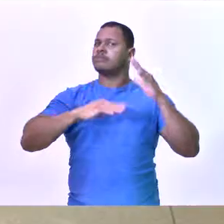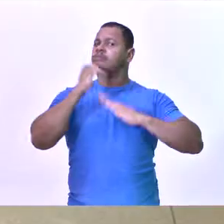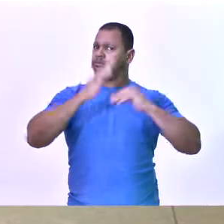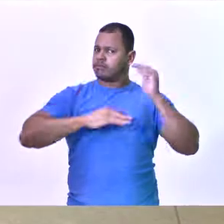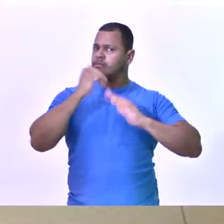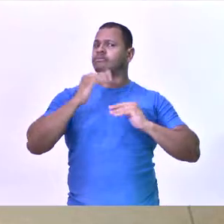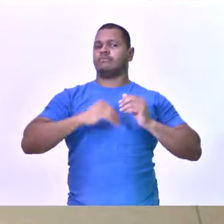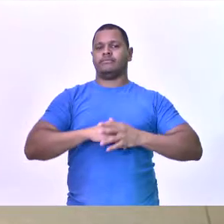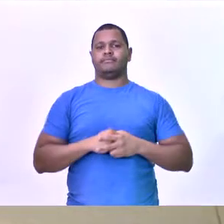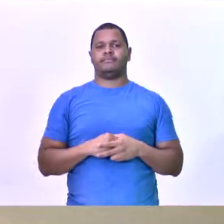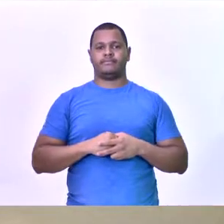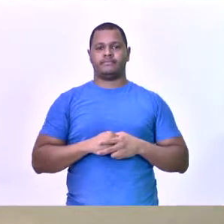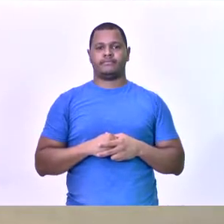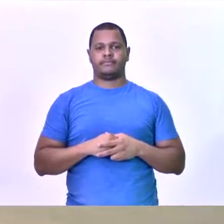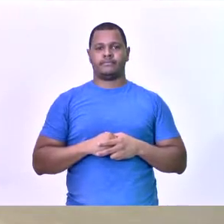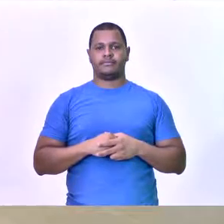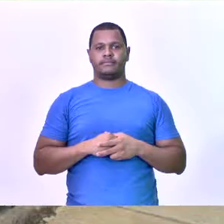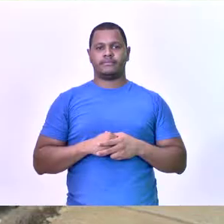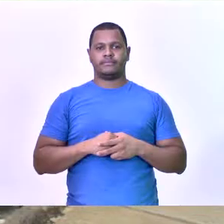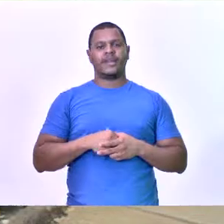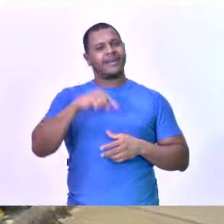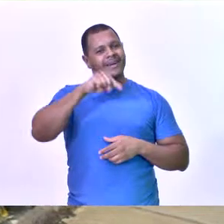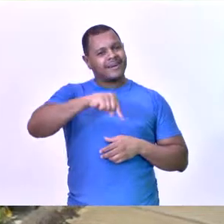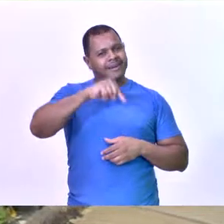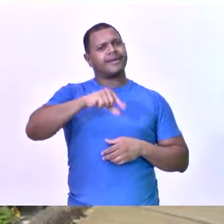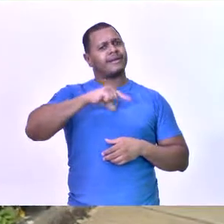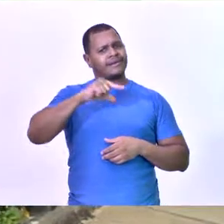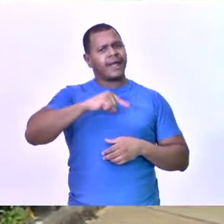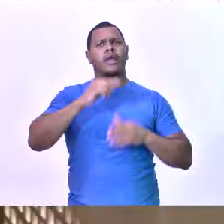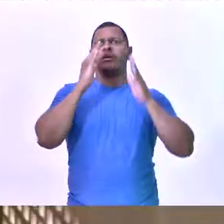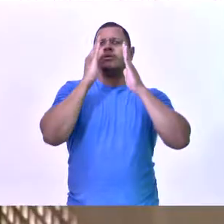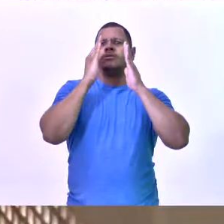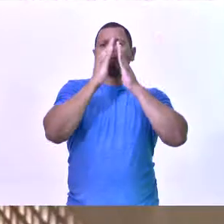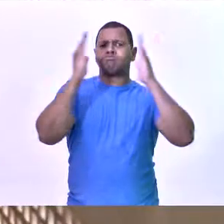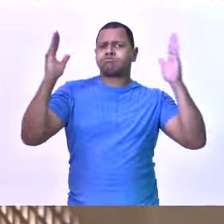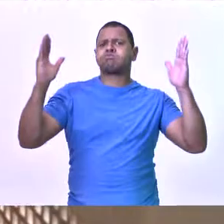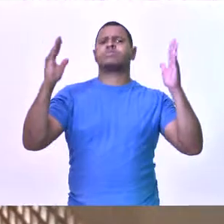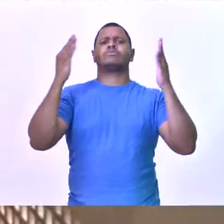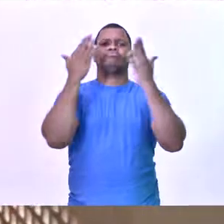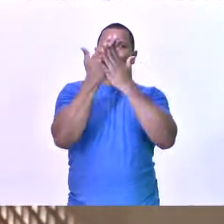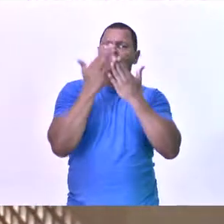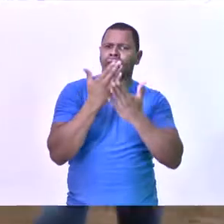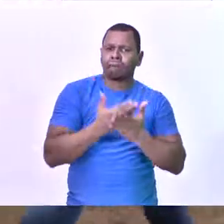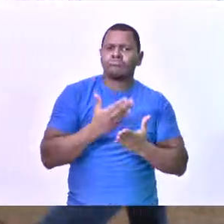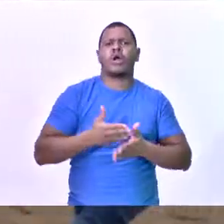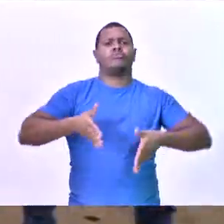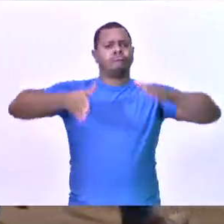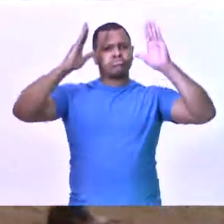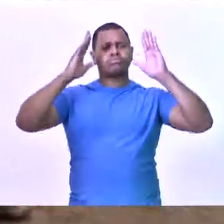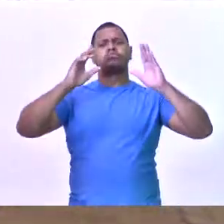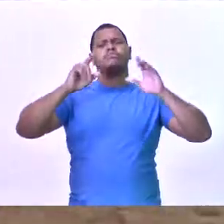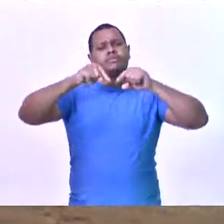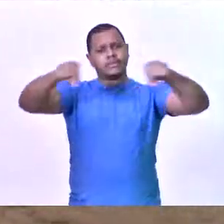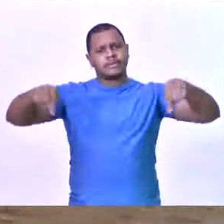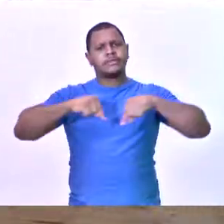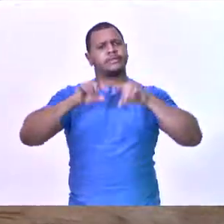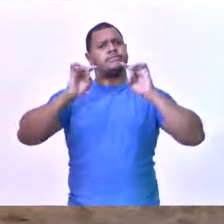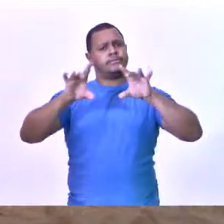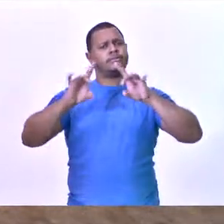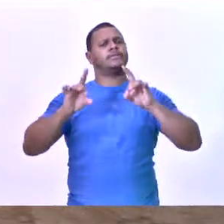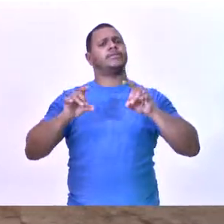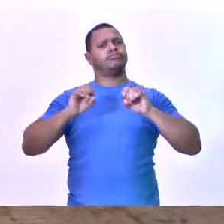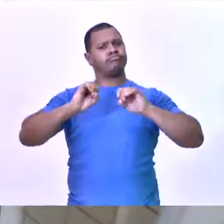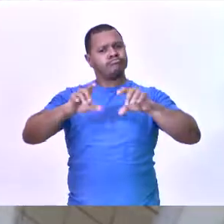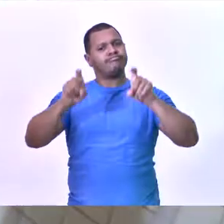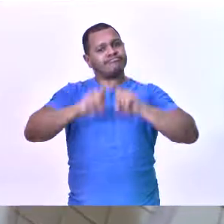entre atividades teóricas e práticas. O campus Viçosa conta com pavilhões de salas de aula, laboratórios de ensino e outros